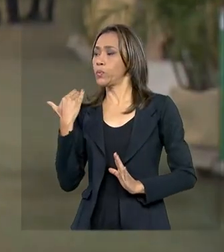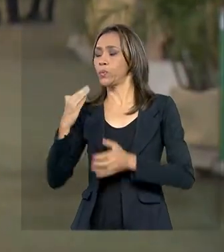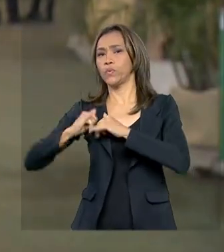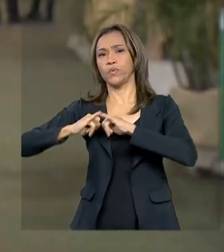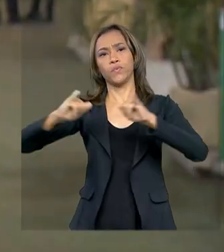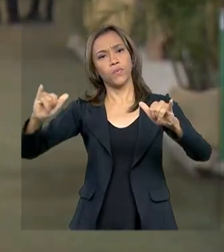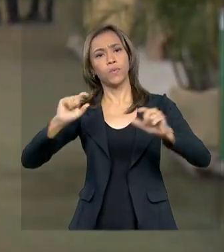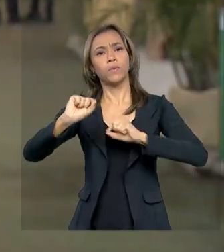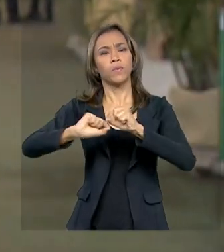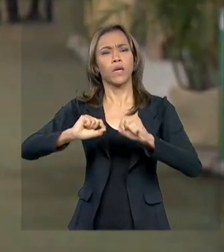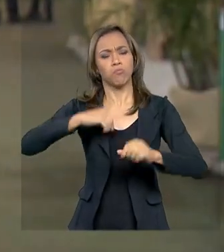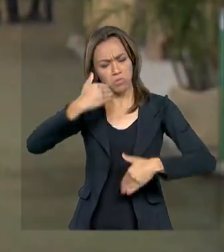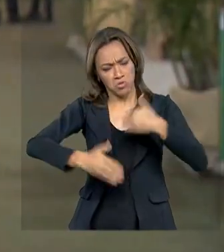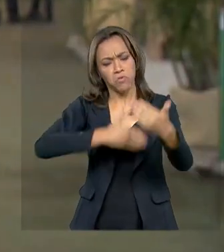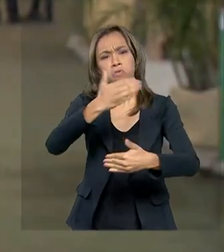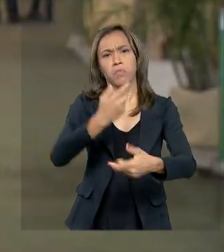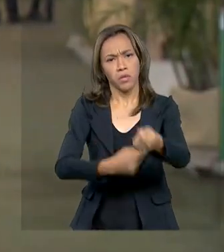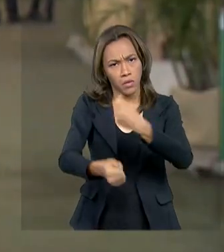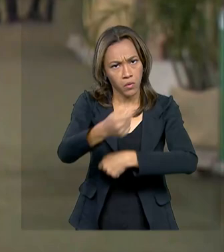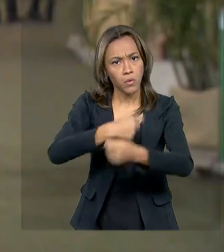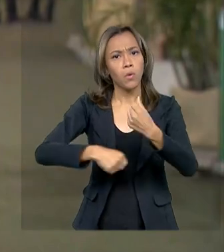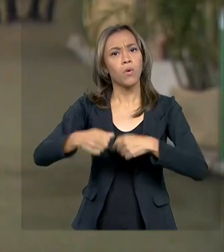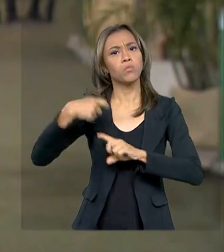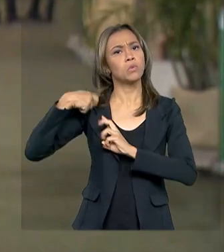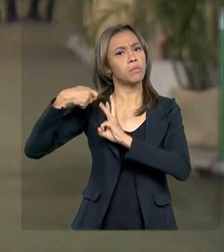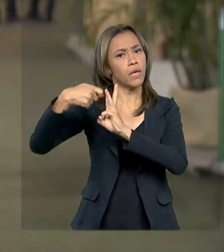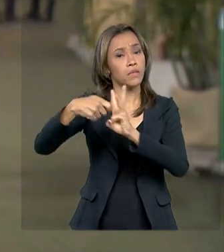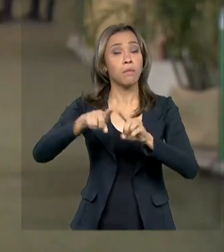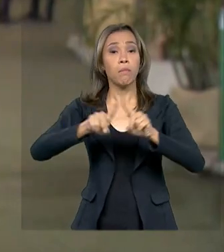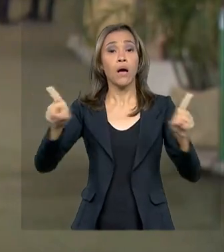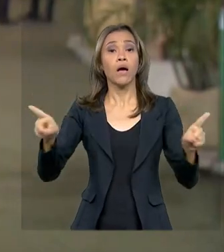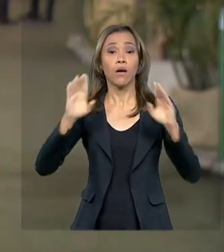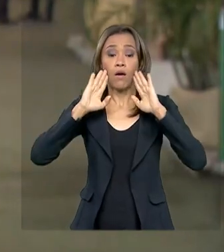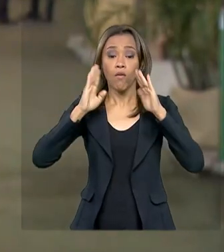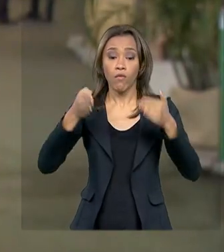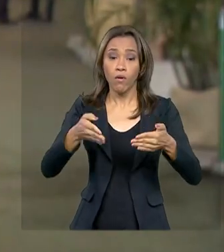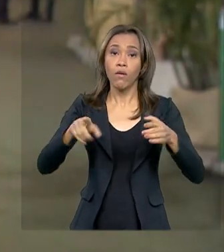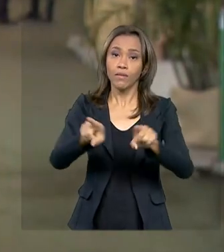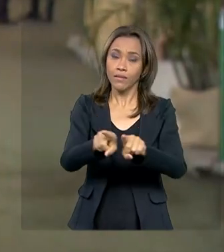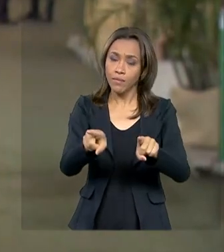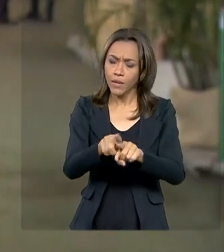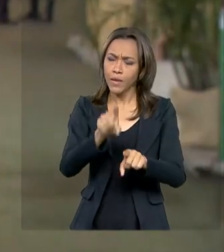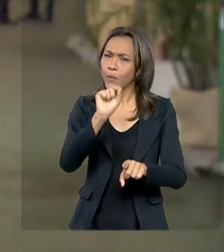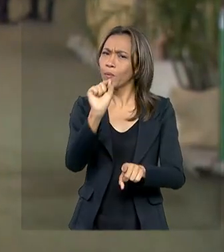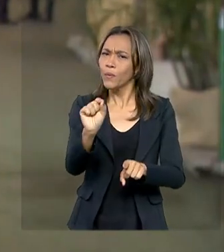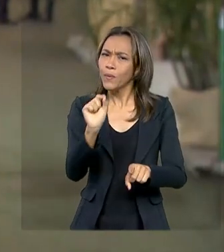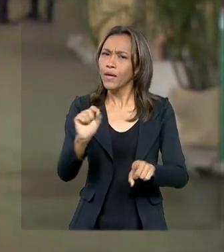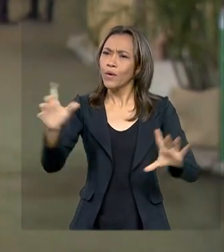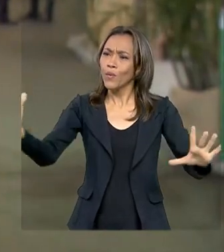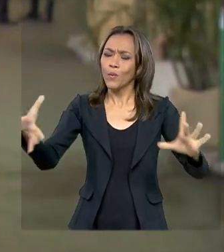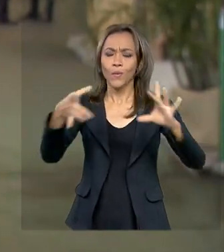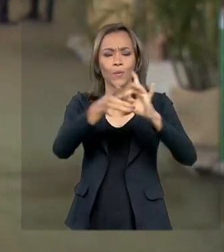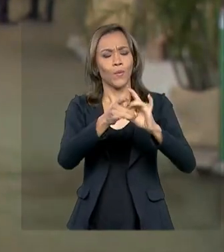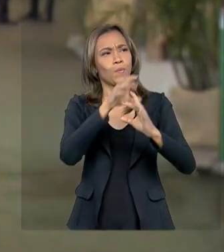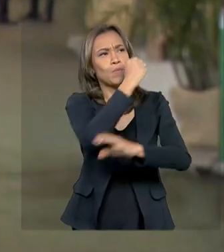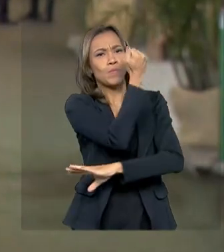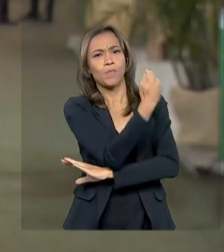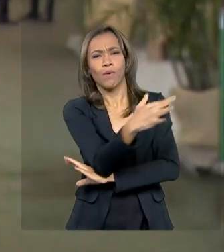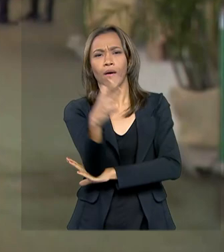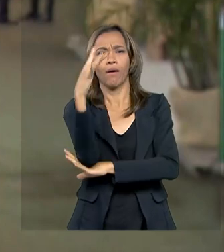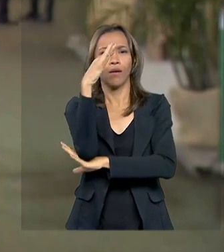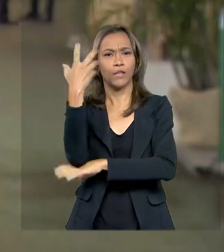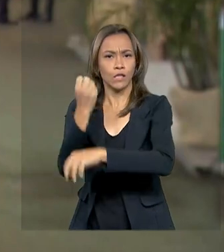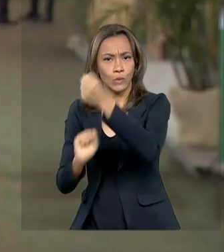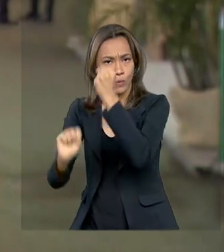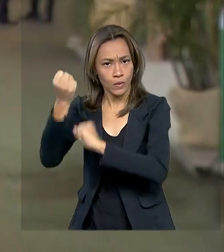econômica nos últimos meses. Mas o foco também está na convivência harmoniosa com a natureza. A meta do